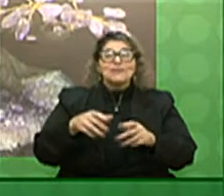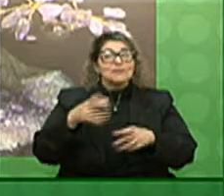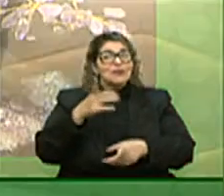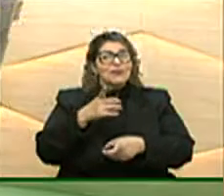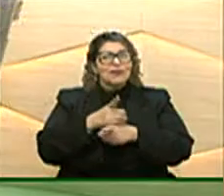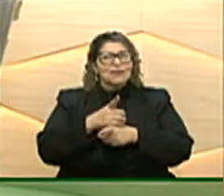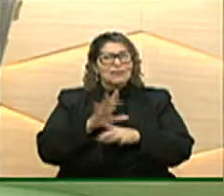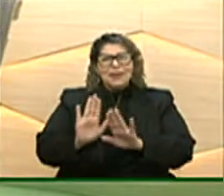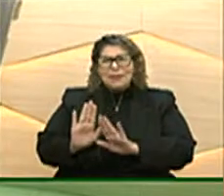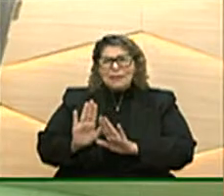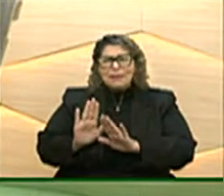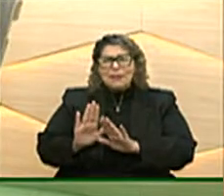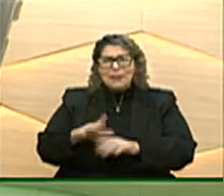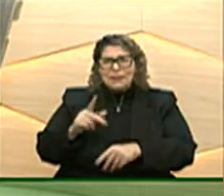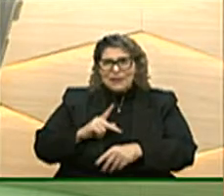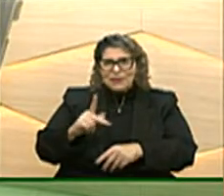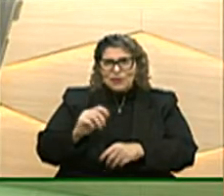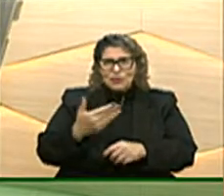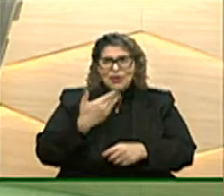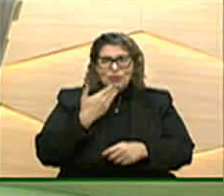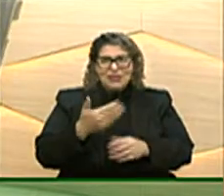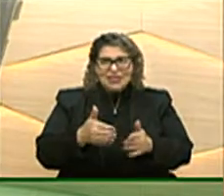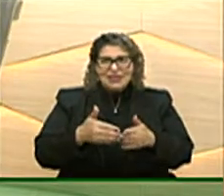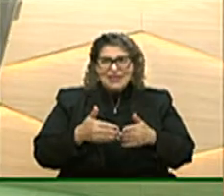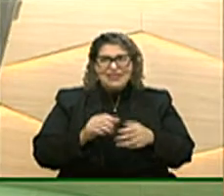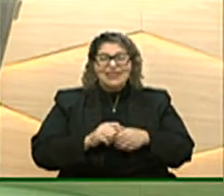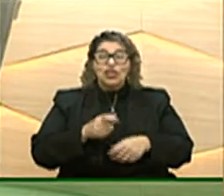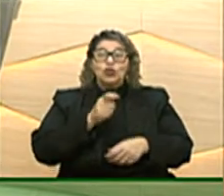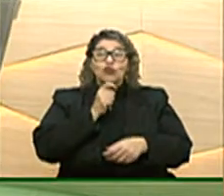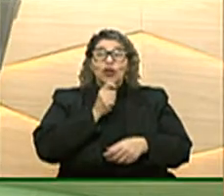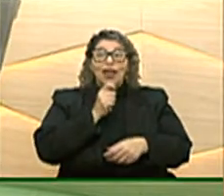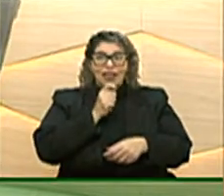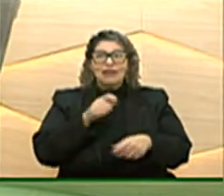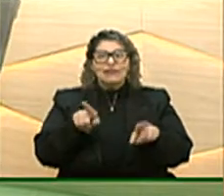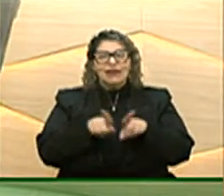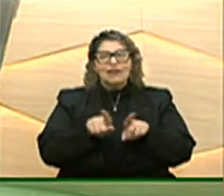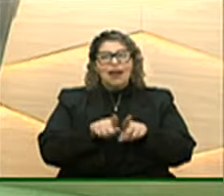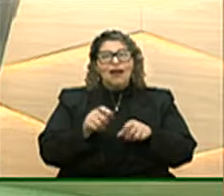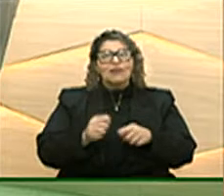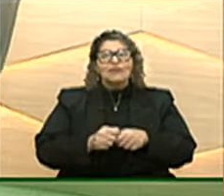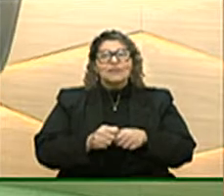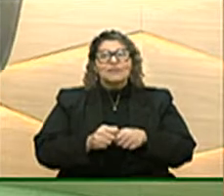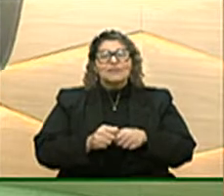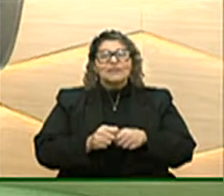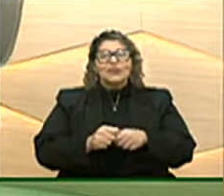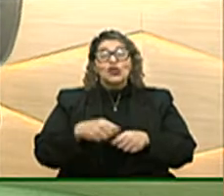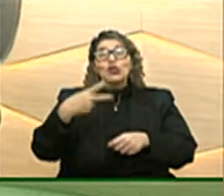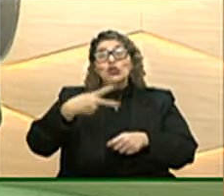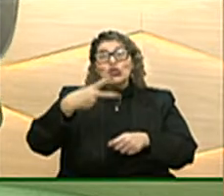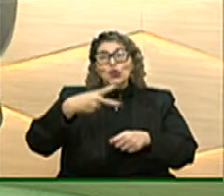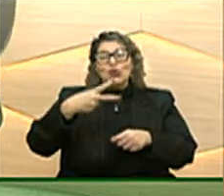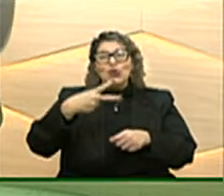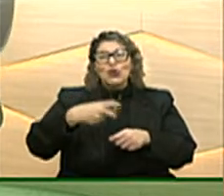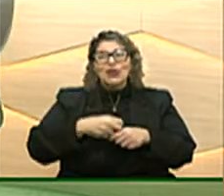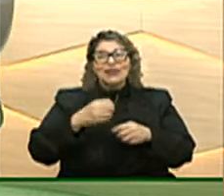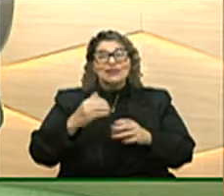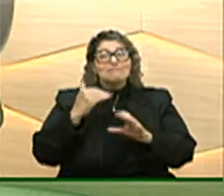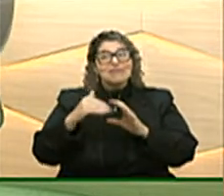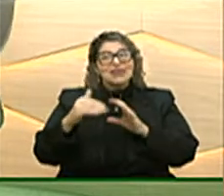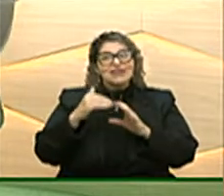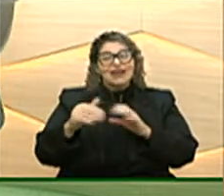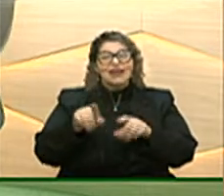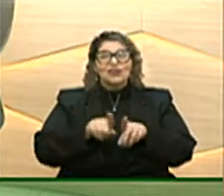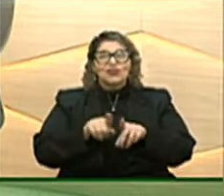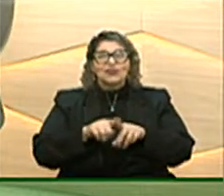presidente deixa eu lhe pedir licença para também agradecer aos jornalistas que nos acompanham na mensagem de dois jornalistas que nos enviam aqui